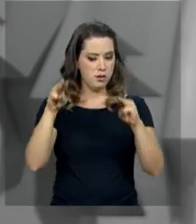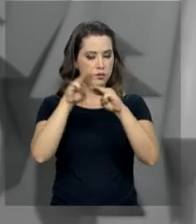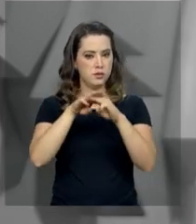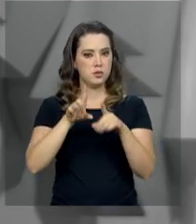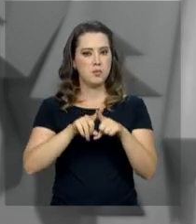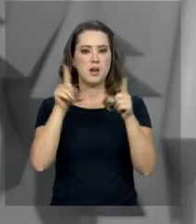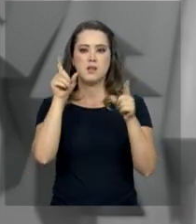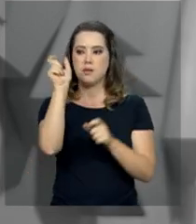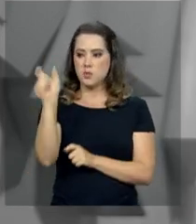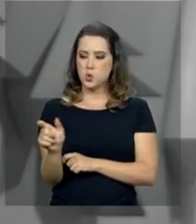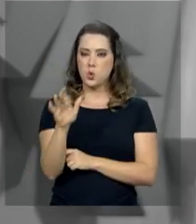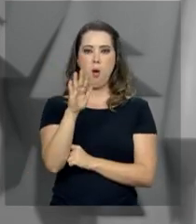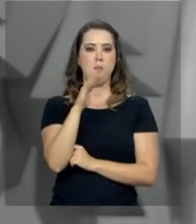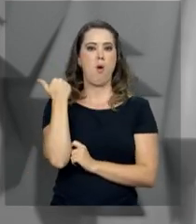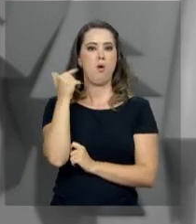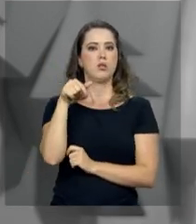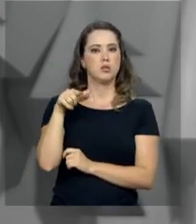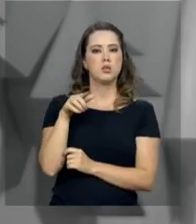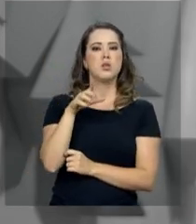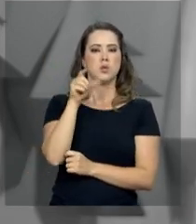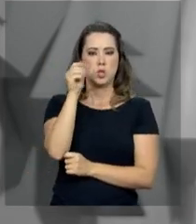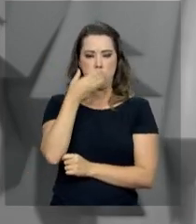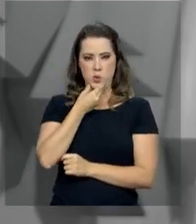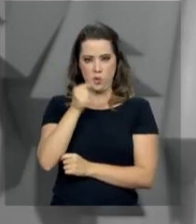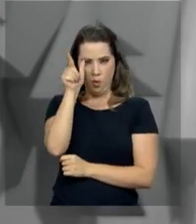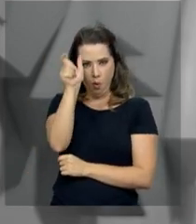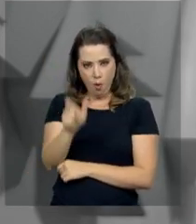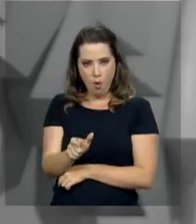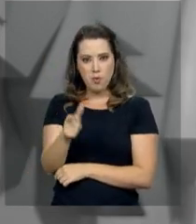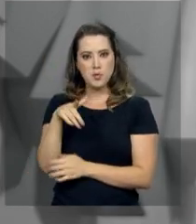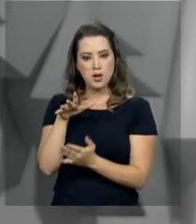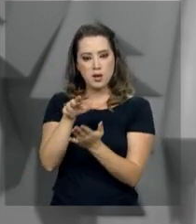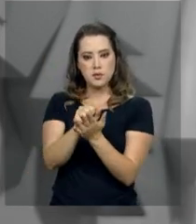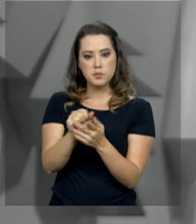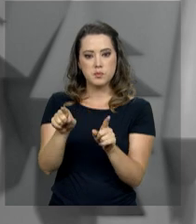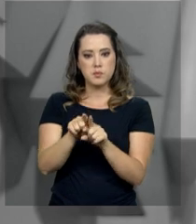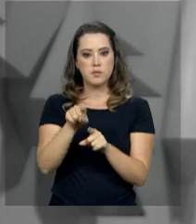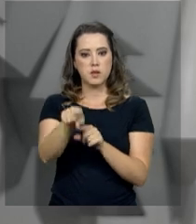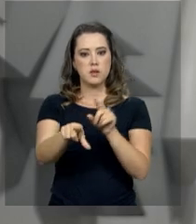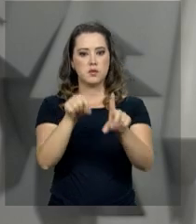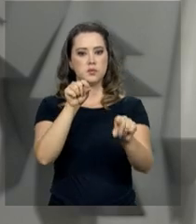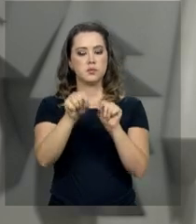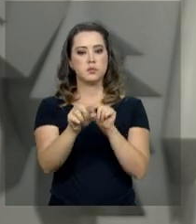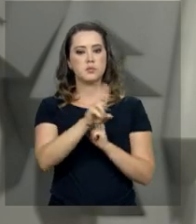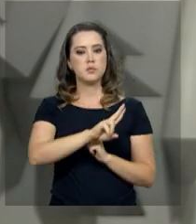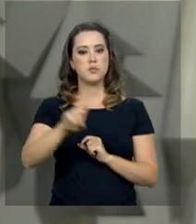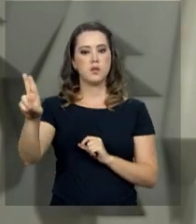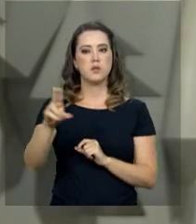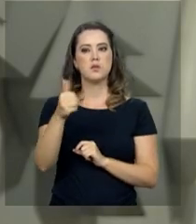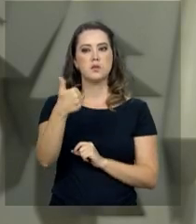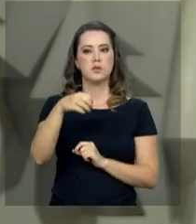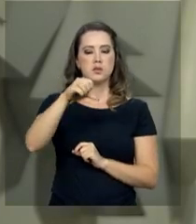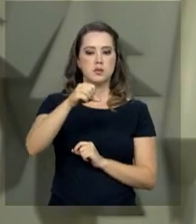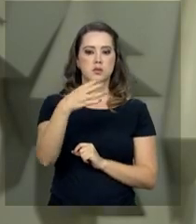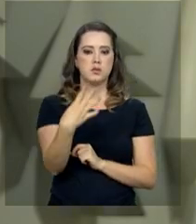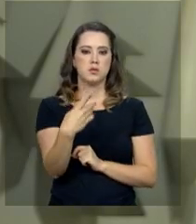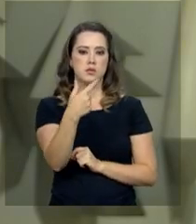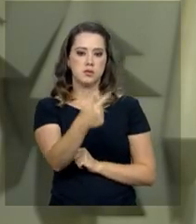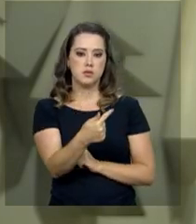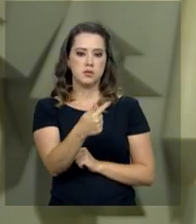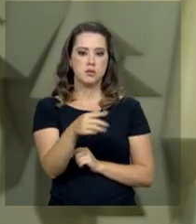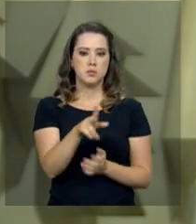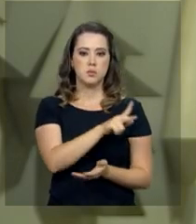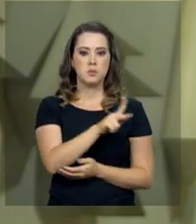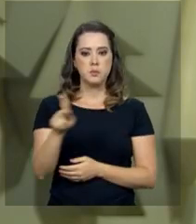morreu, Oswaldo Aranha assumiu o posto. O que ele não contava era a escolha de seu nome em 1947 para